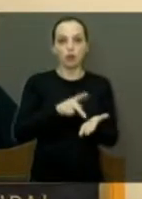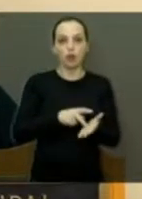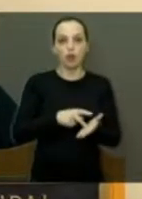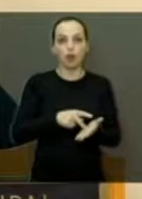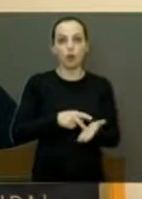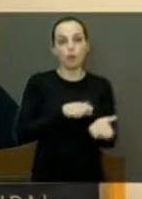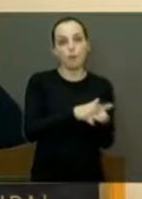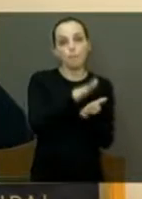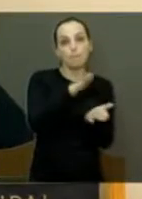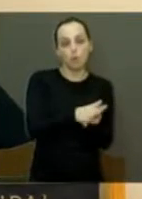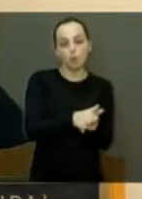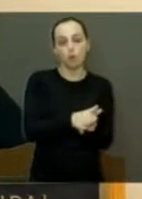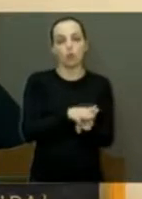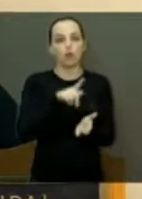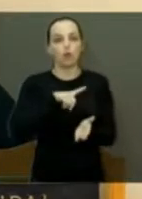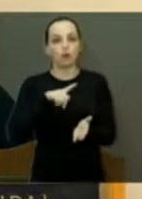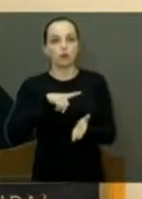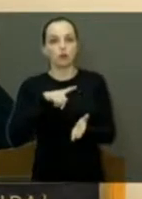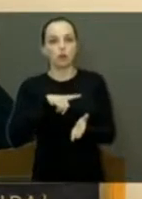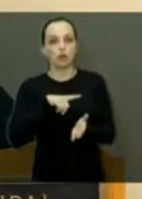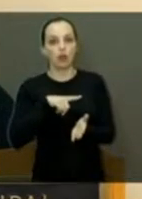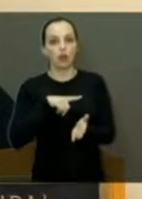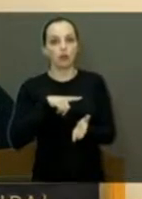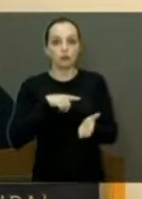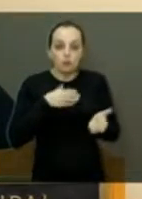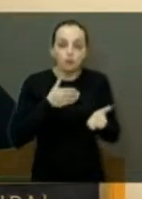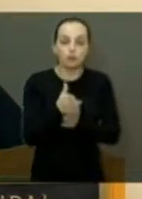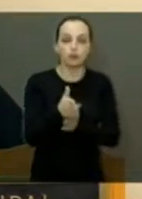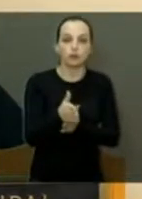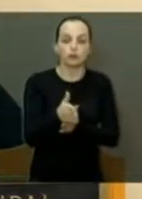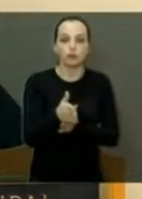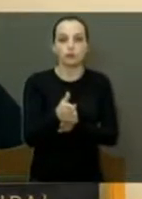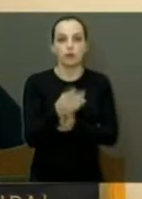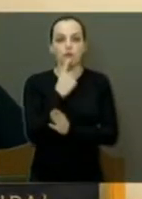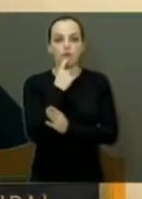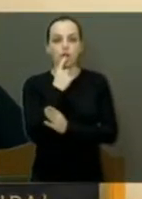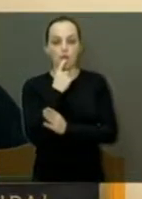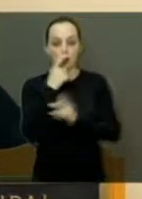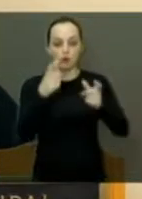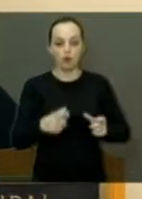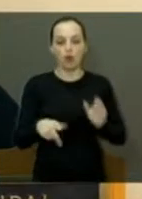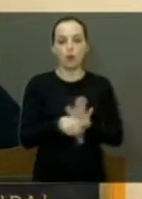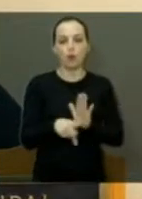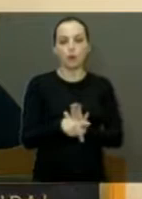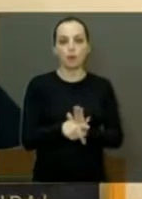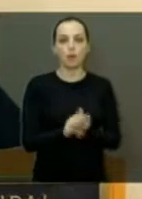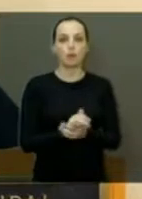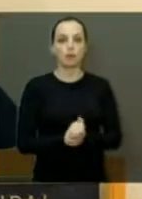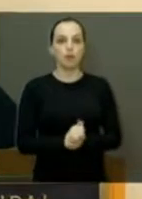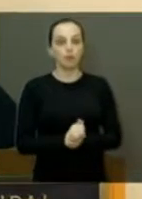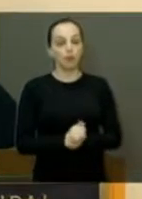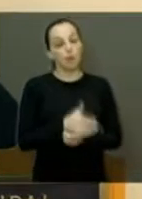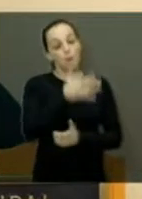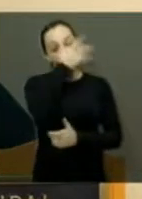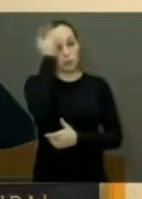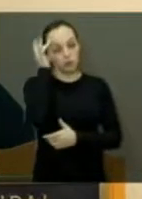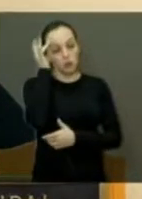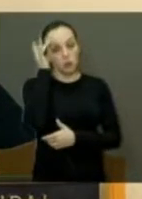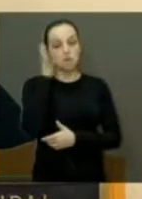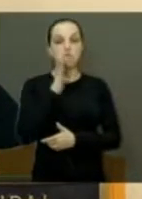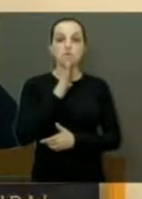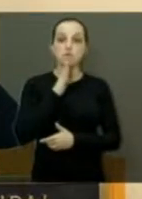autuação de passar no semáforo vermelho naquele local. O problema é que teve um conhecido que nos procurou,